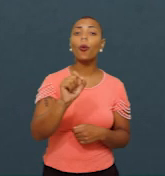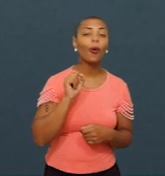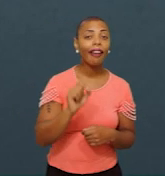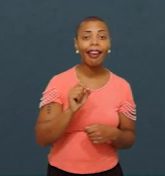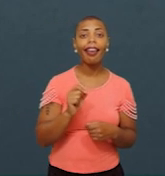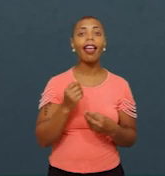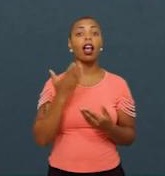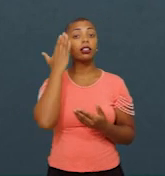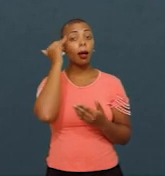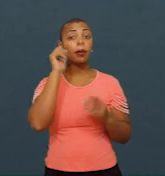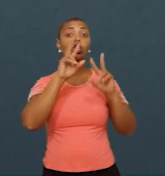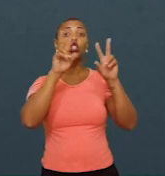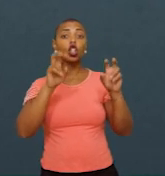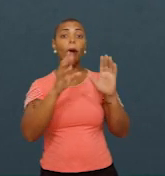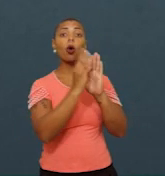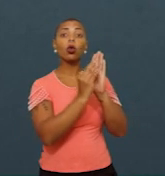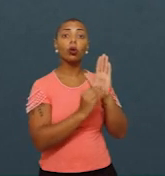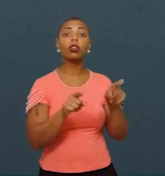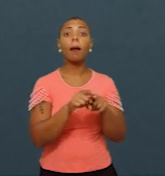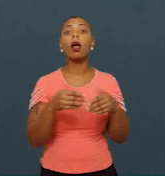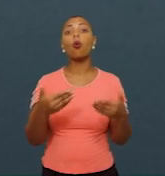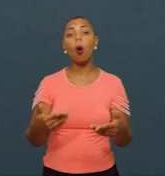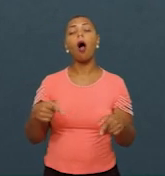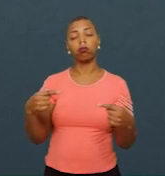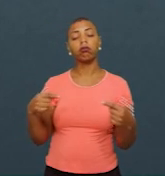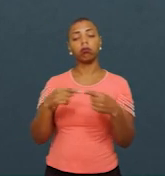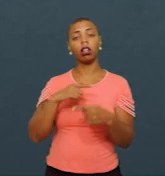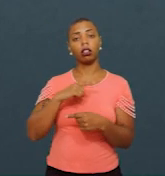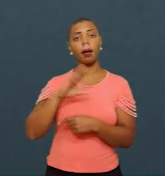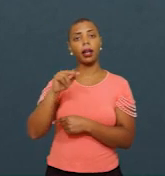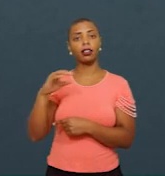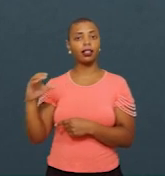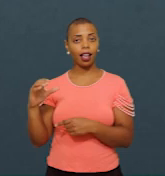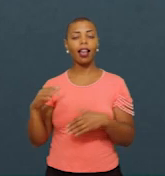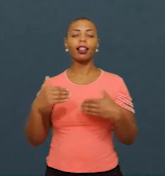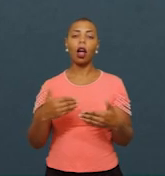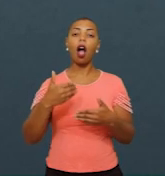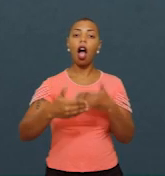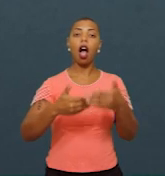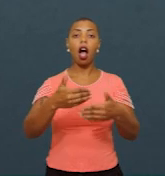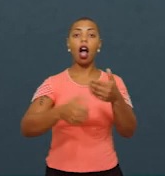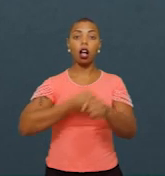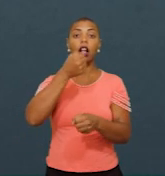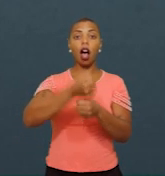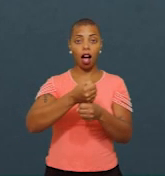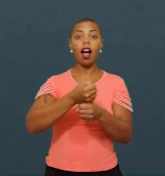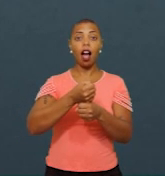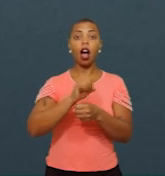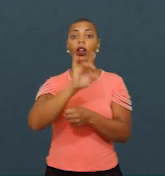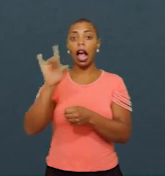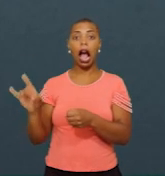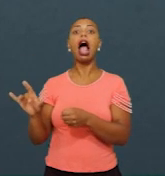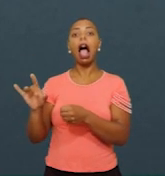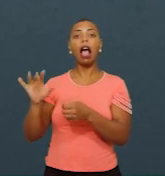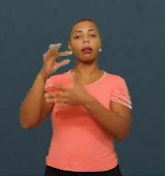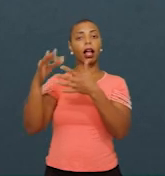de conteúdo também, né, entra um pouco em conteúdo também, para cada ano letivo, para cada disciplina. Então, isso